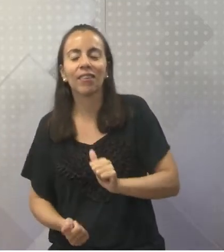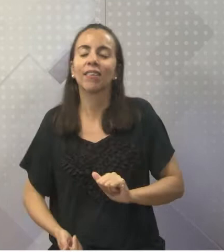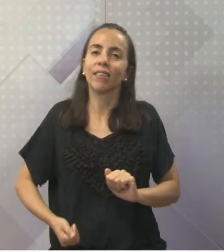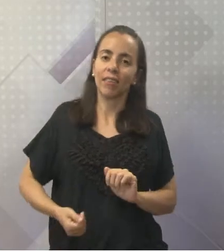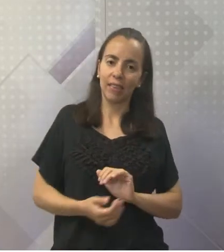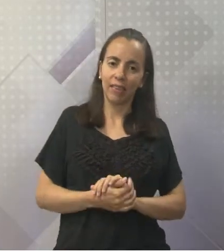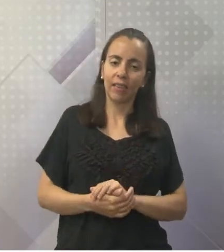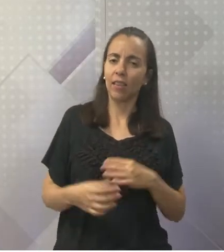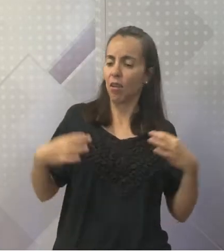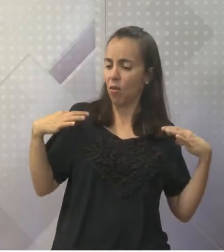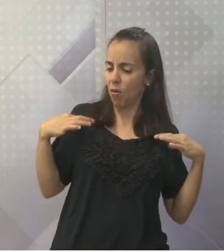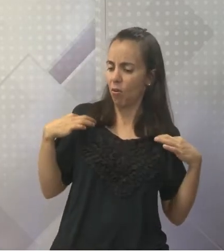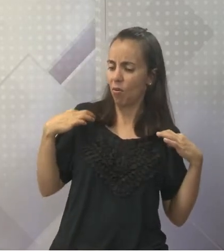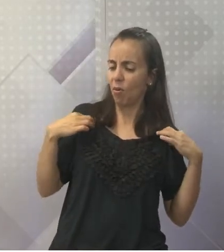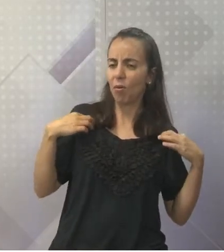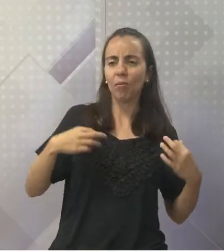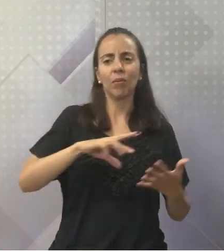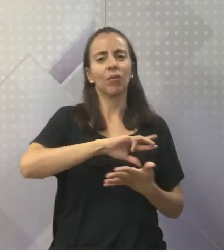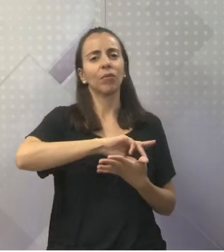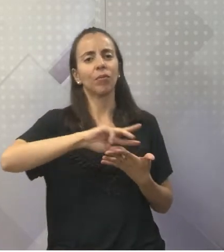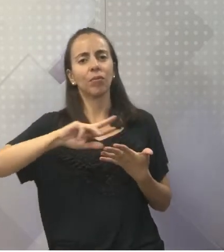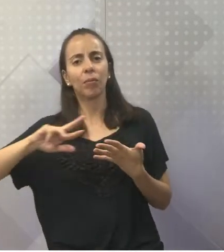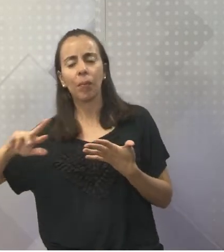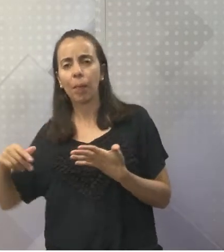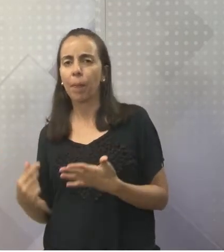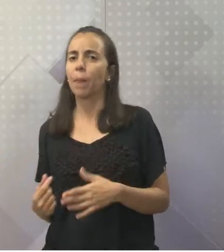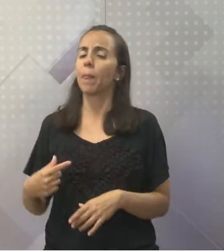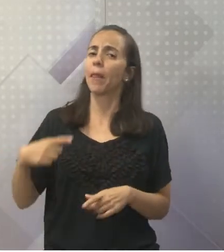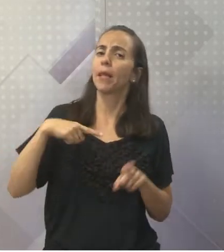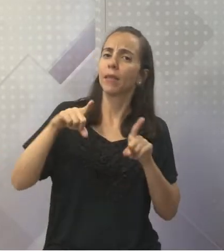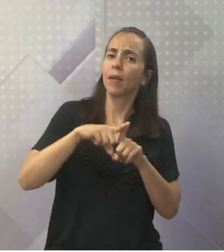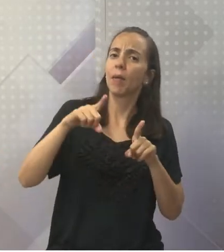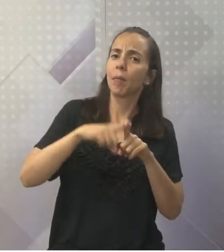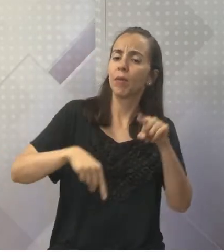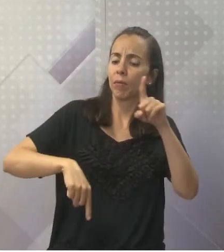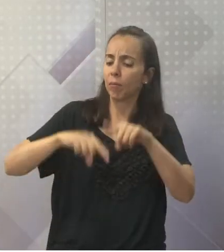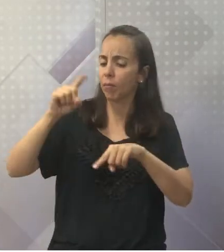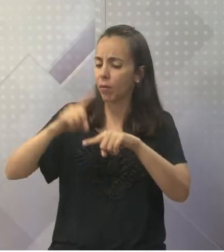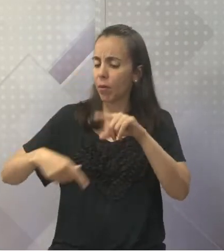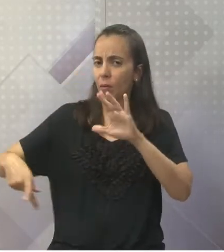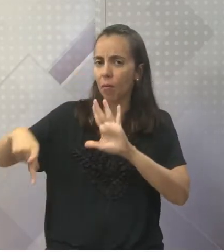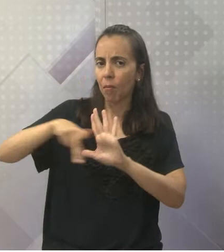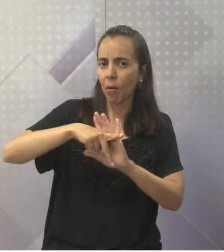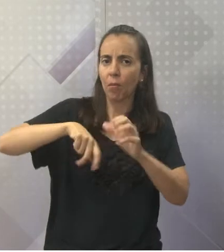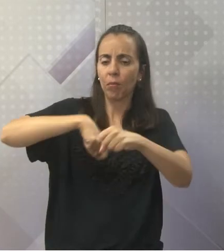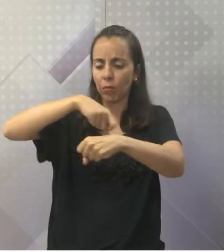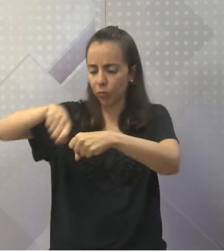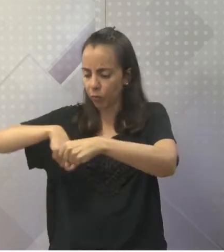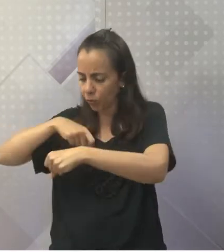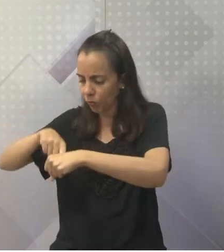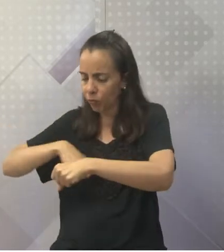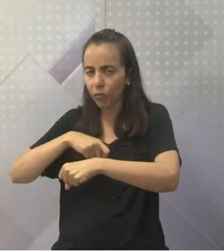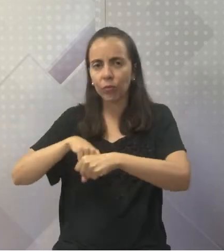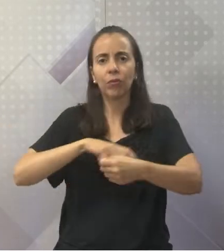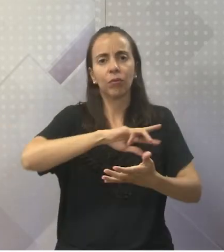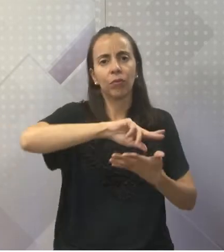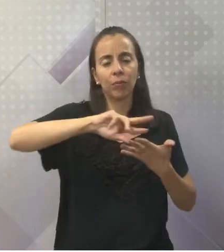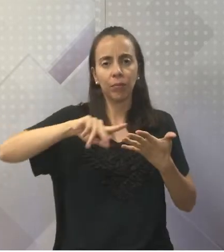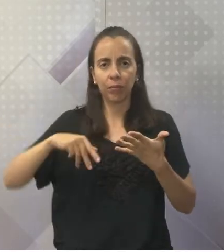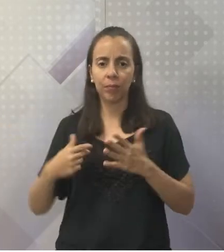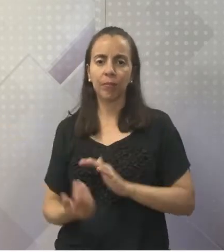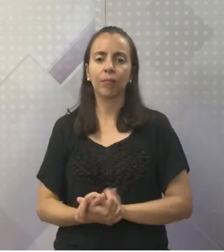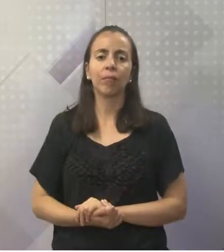peças de roupa, né? Peças de cozinha, né? As panelas, os copos, etc. Né?